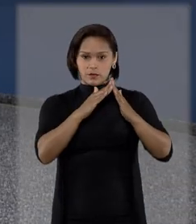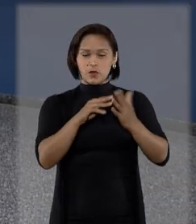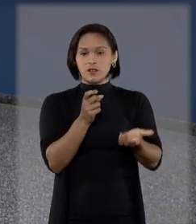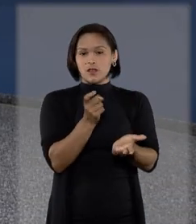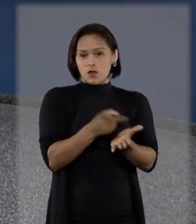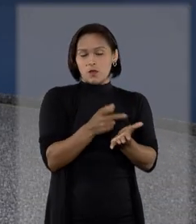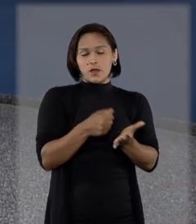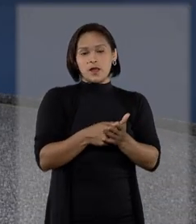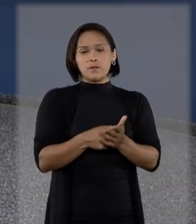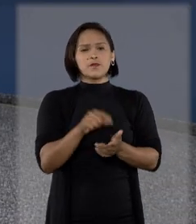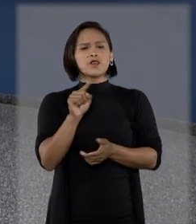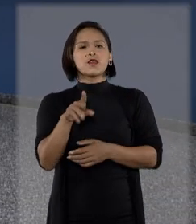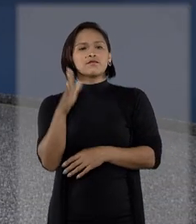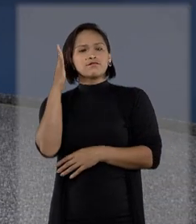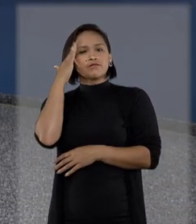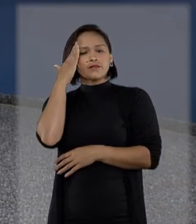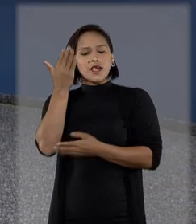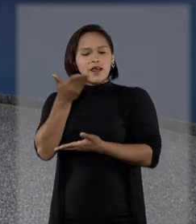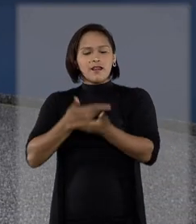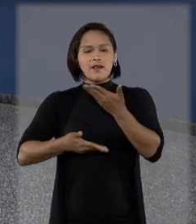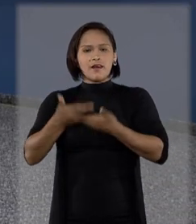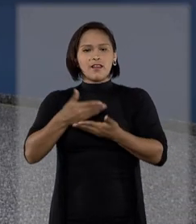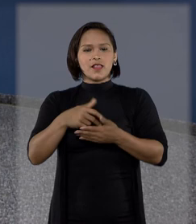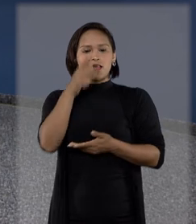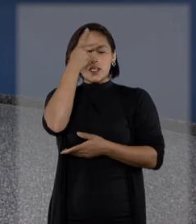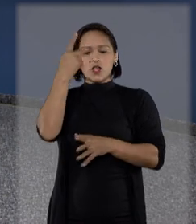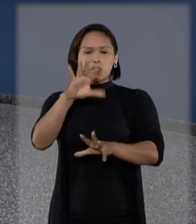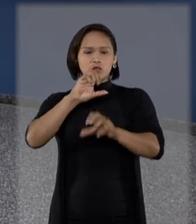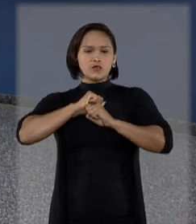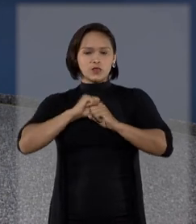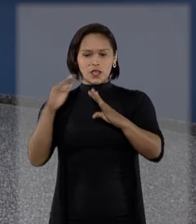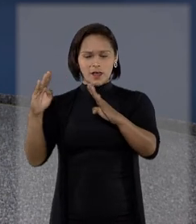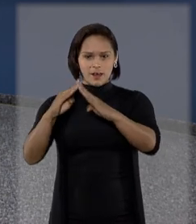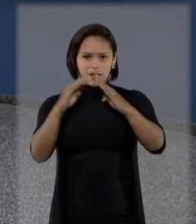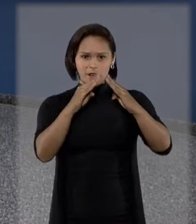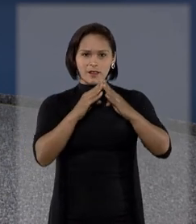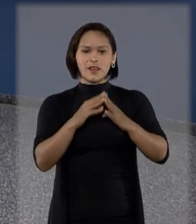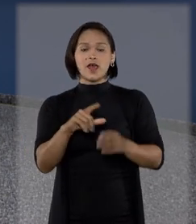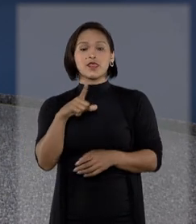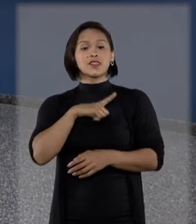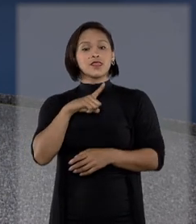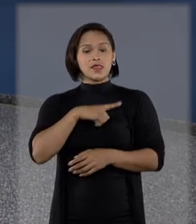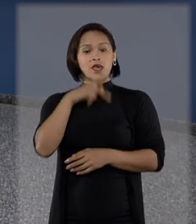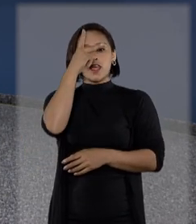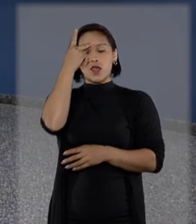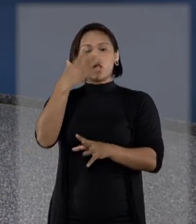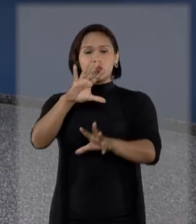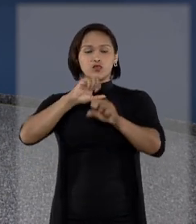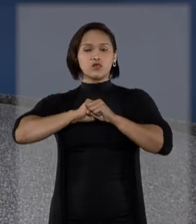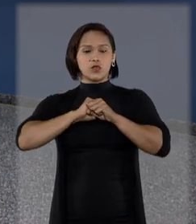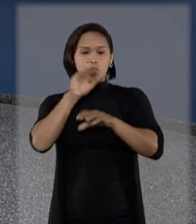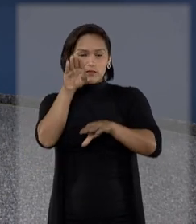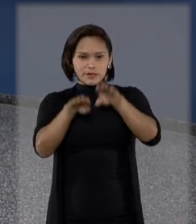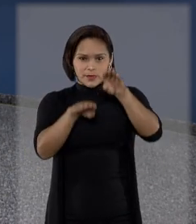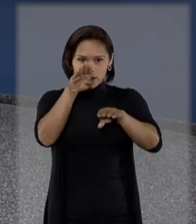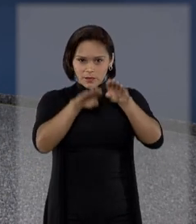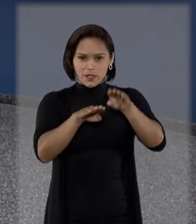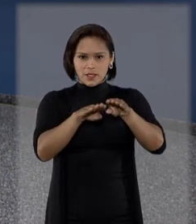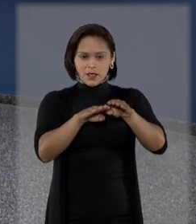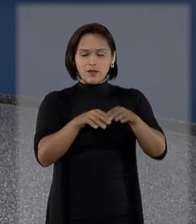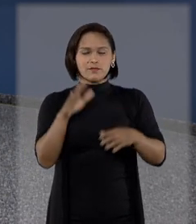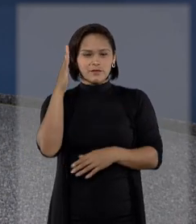Você sabia que mesmo na relação de consumo do mercado imobiliário, existe o consumidor por equiparação?